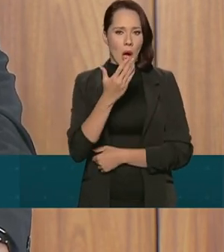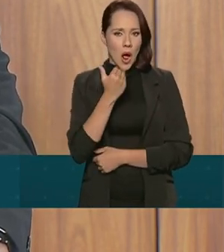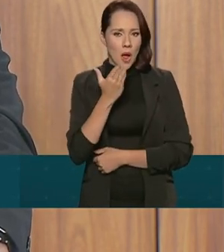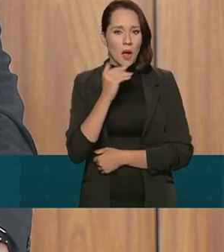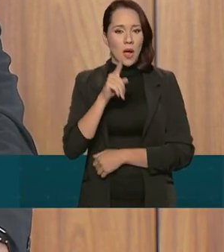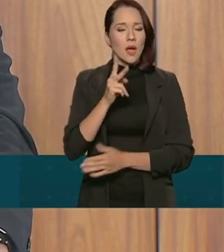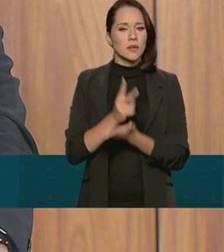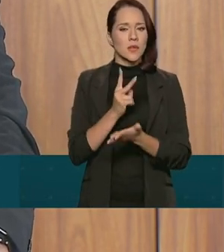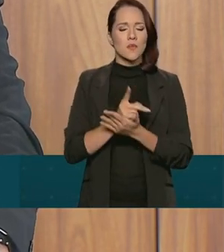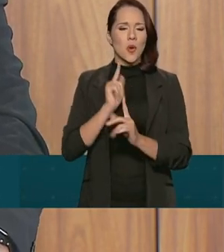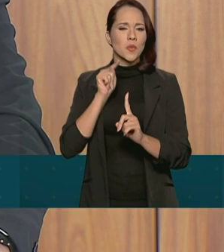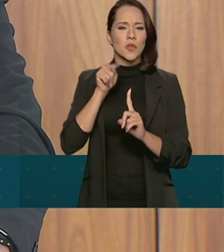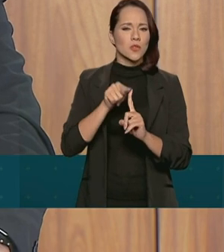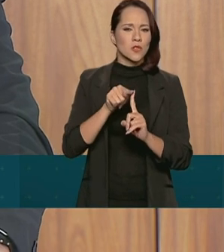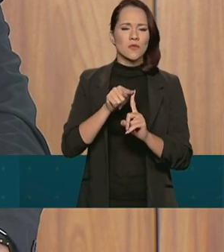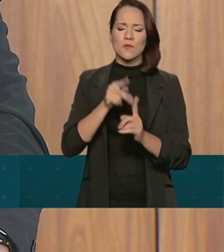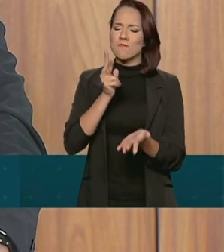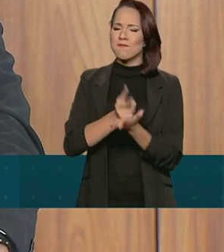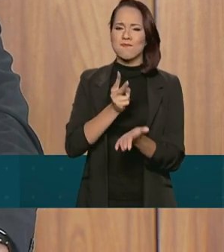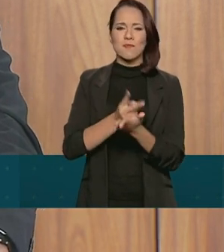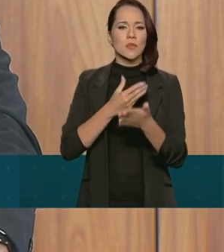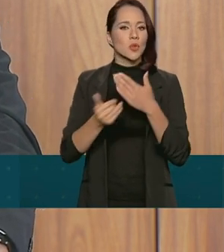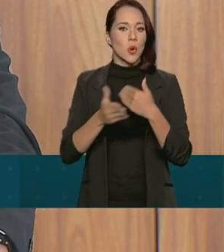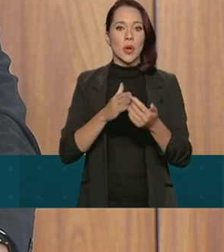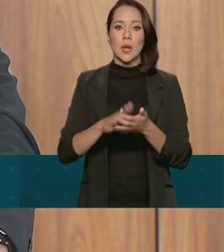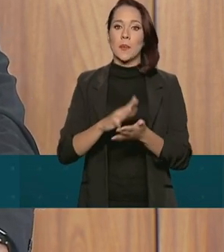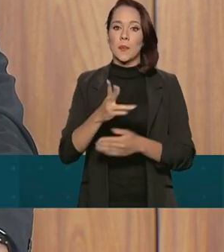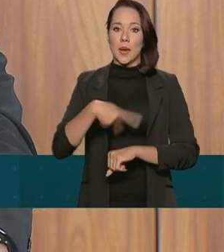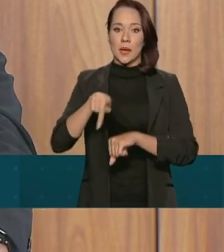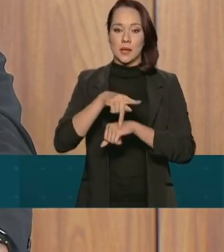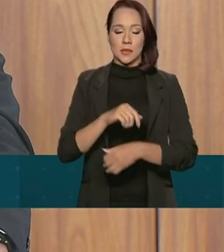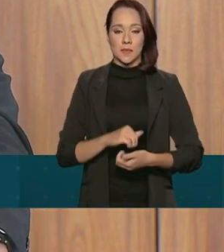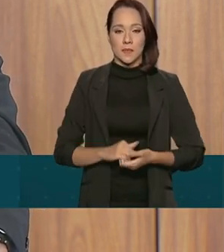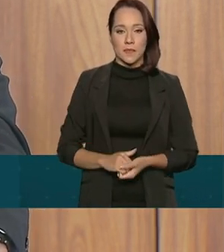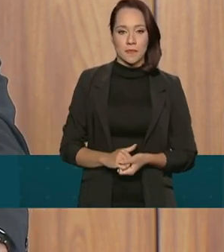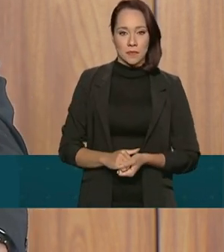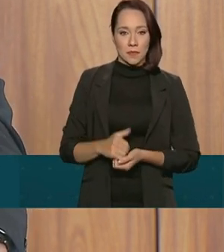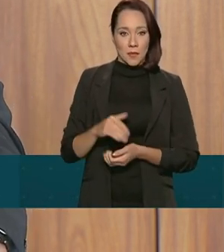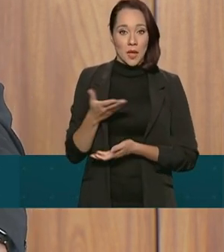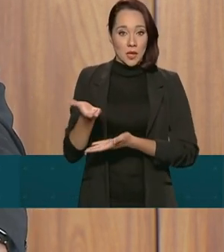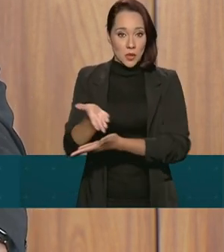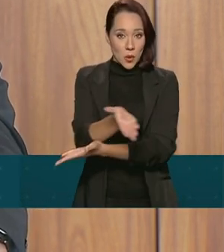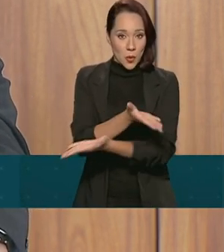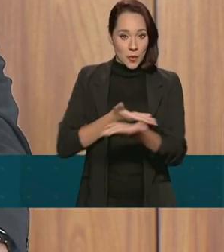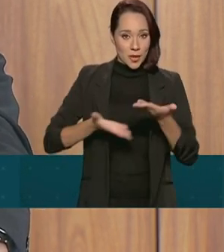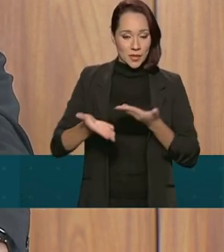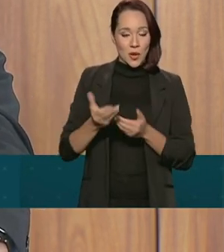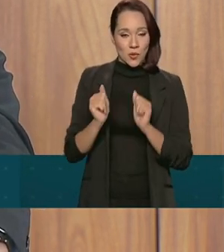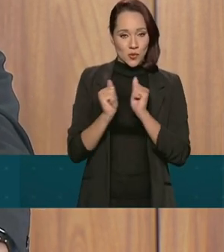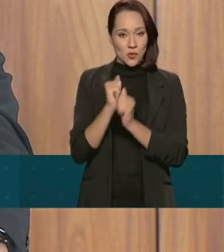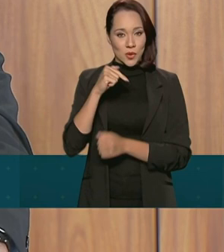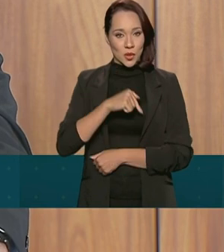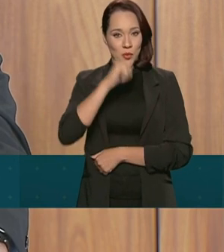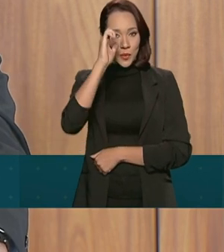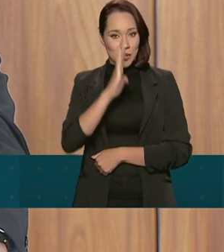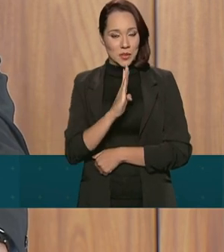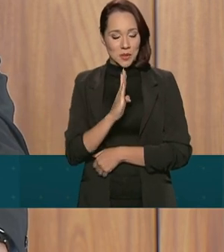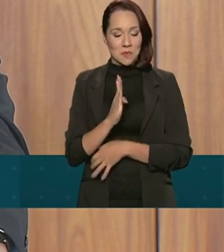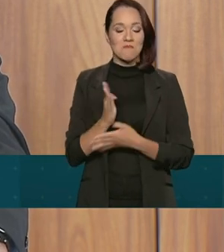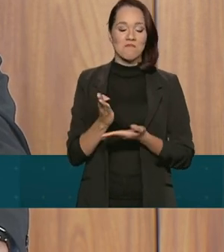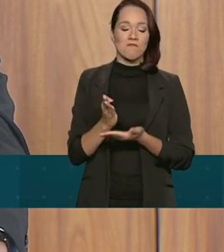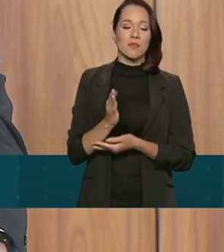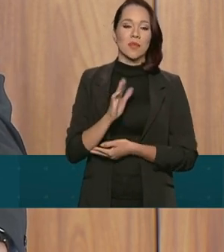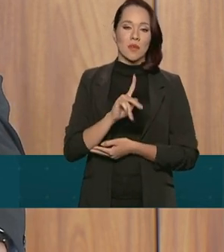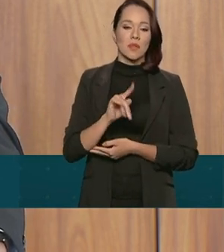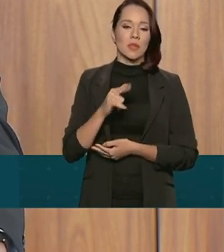objetivo permanente de qualquer país. E essa cooperação conosco, creio que temos